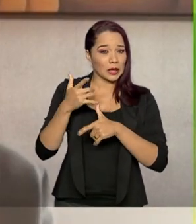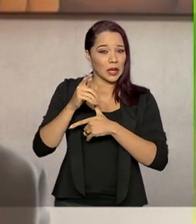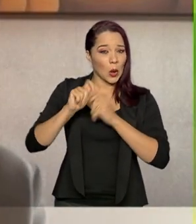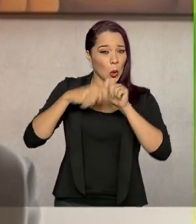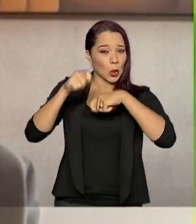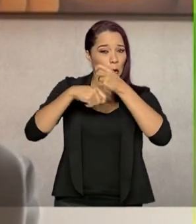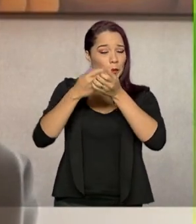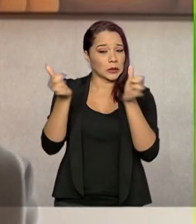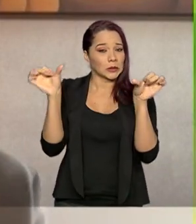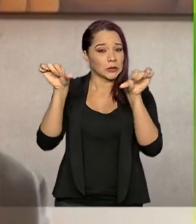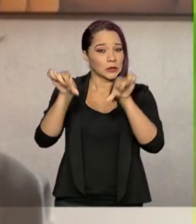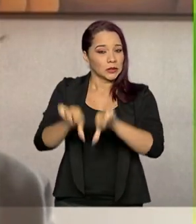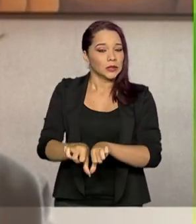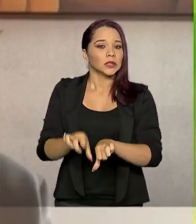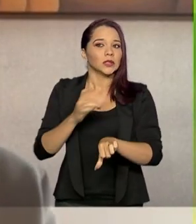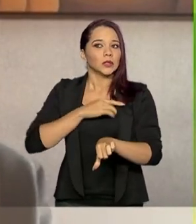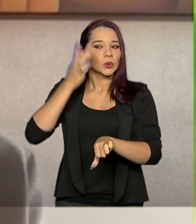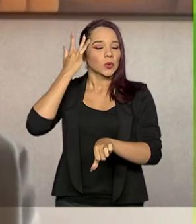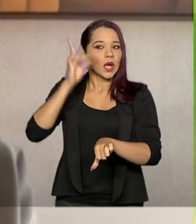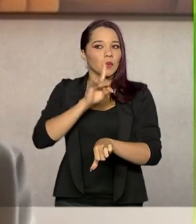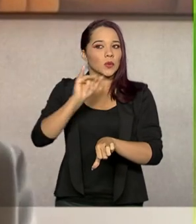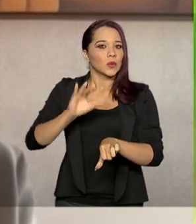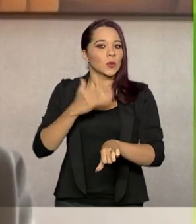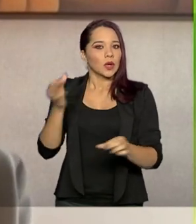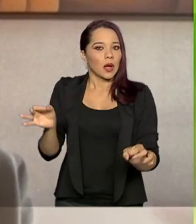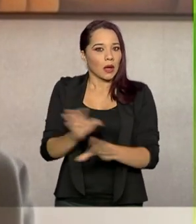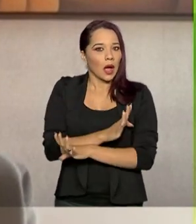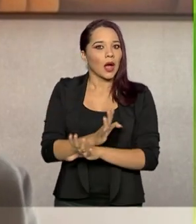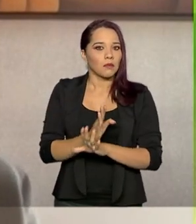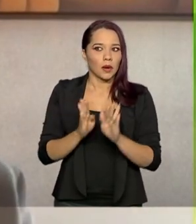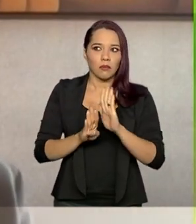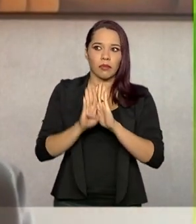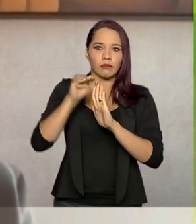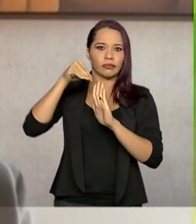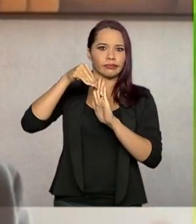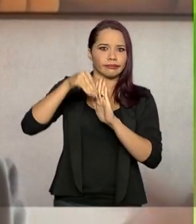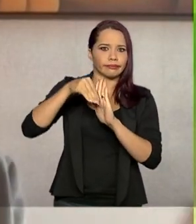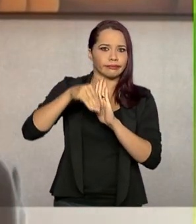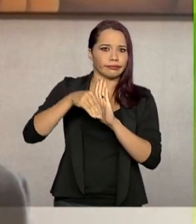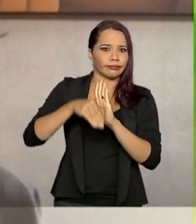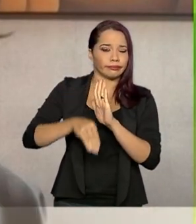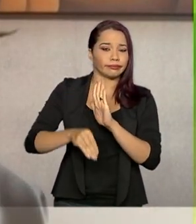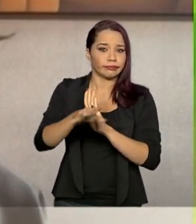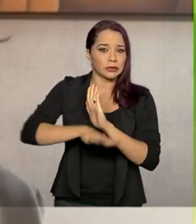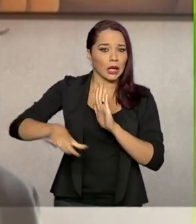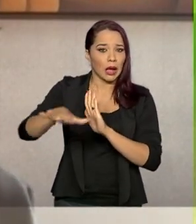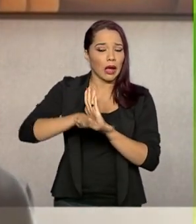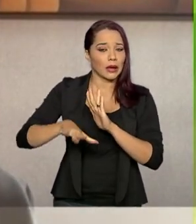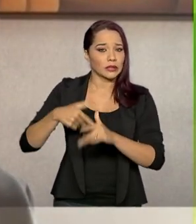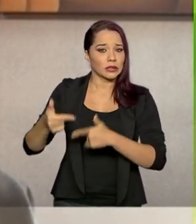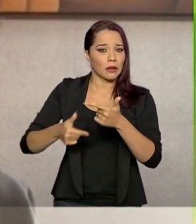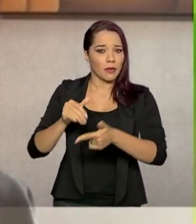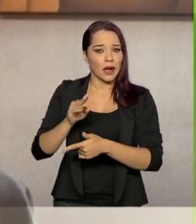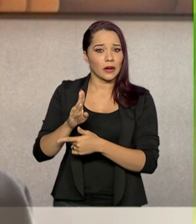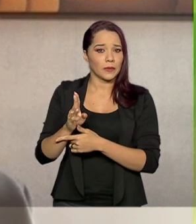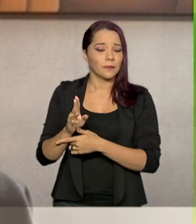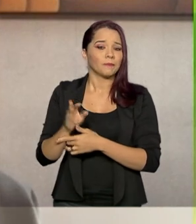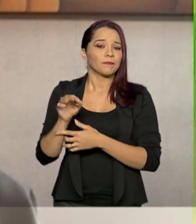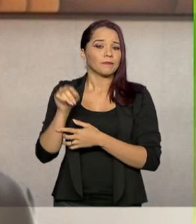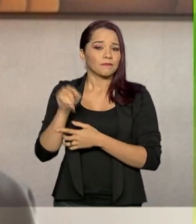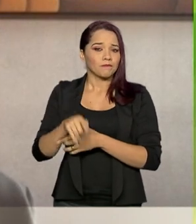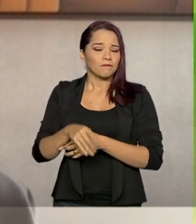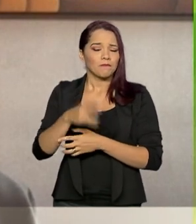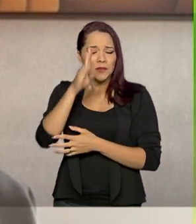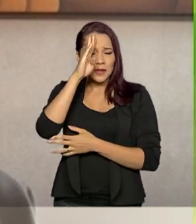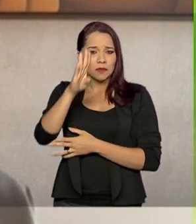uma recessão sem precedentes, com queda muito significativa, por exemplo, no setor de serviços, que seria muito de fortemente